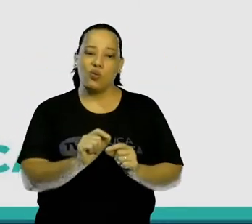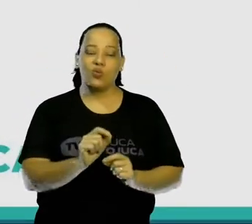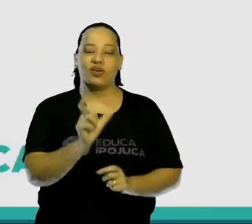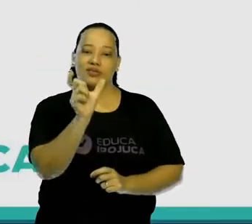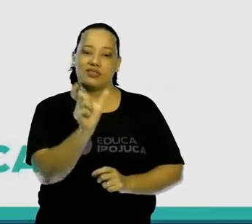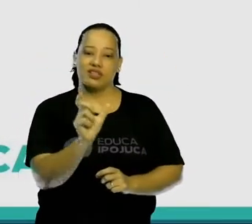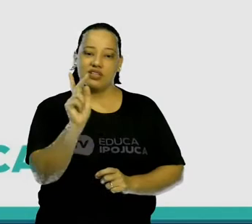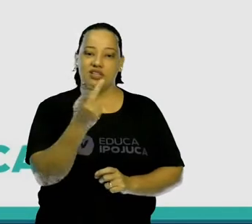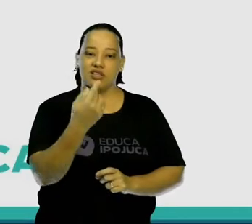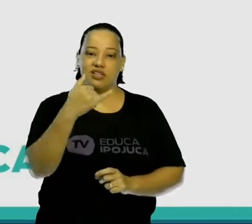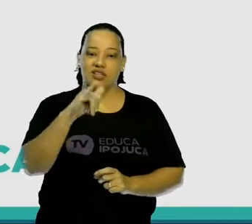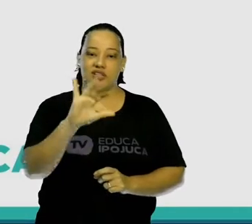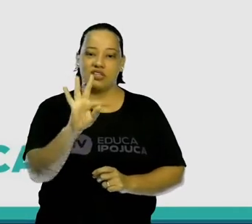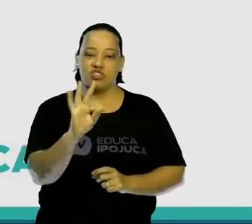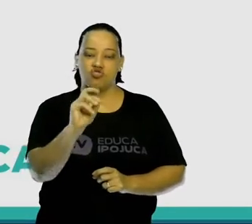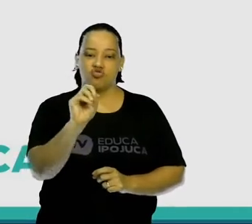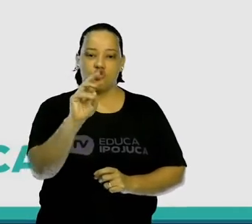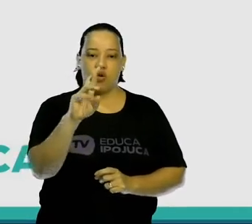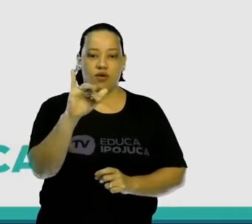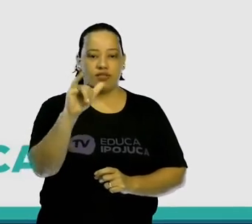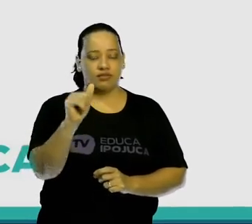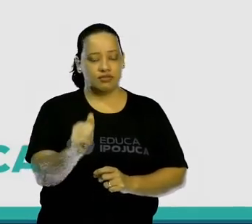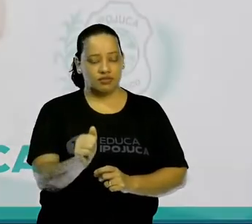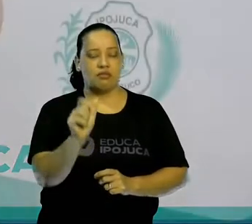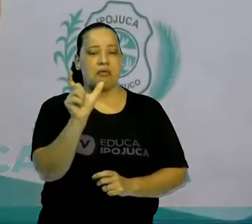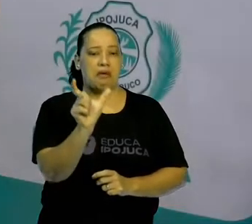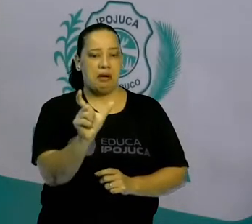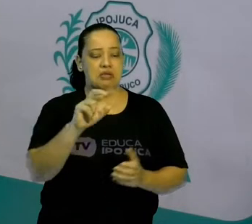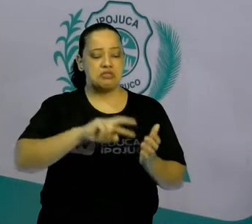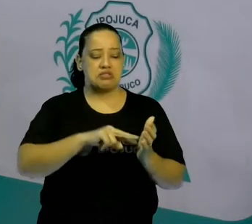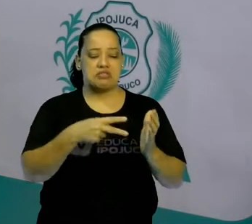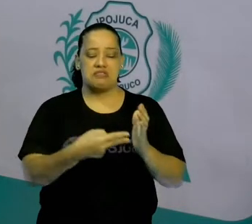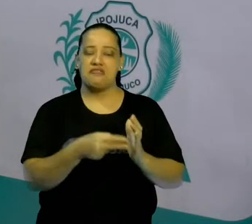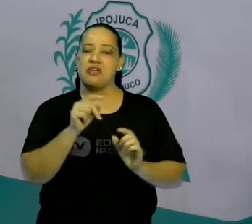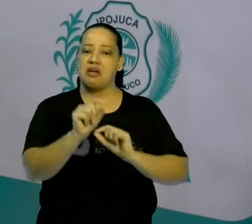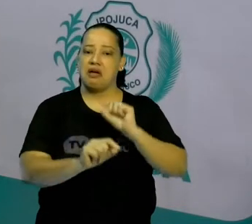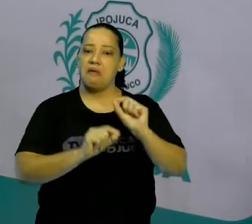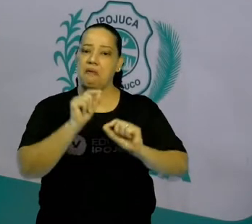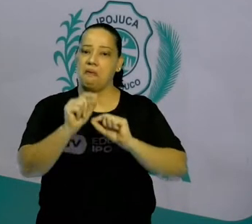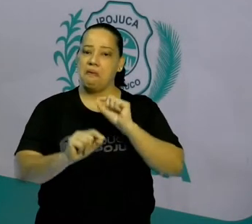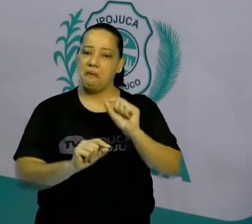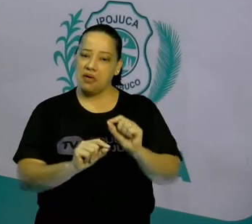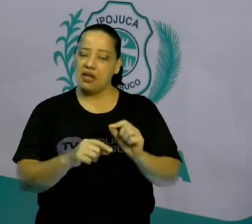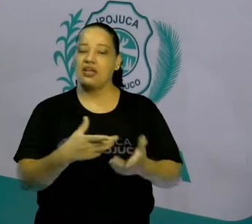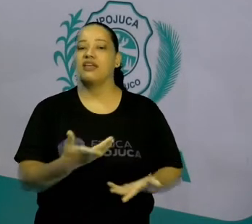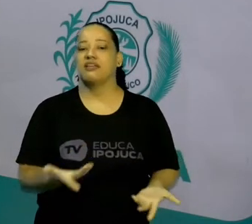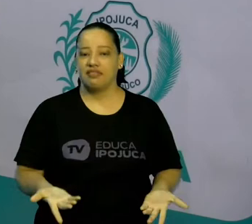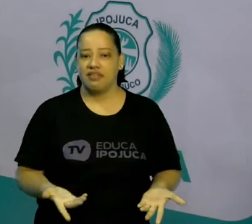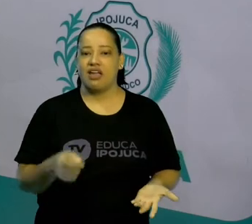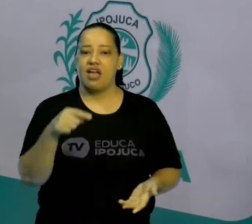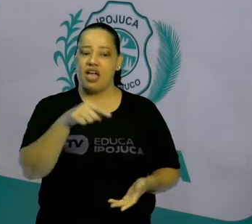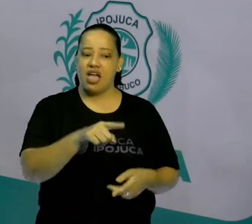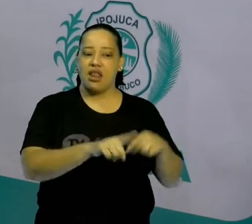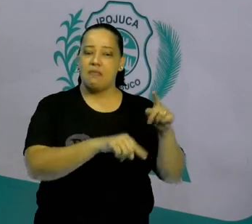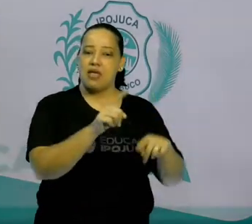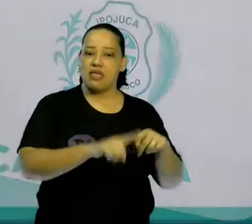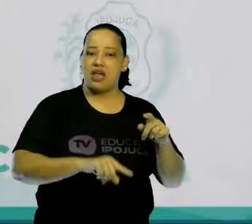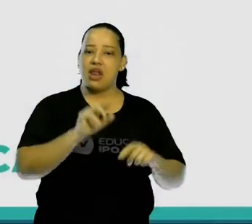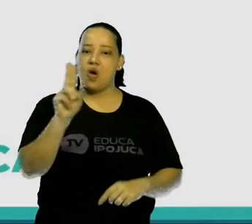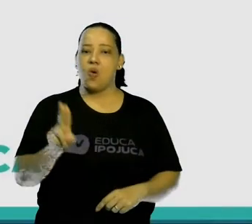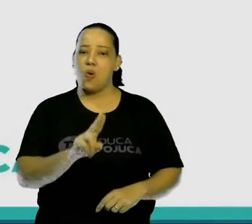O que a ciência histórica estuda? Por que ela estuda dessa maneira? Quais são as fontes que ela utiliza?